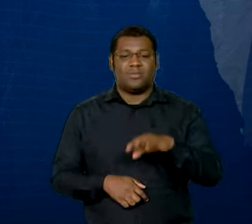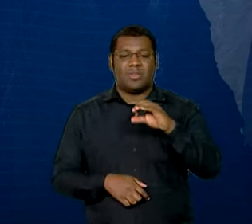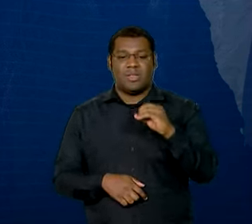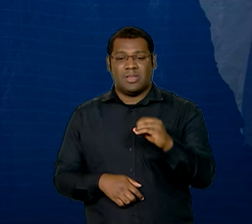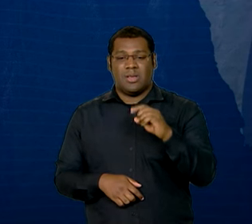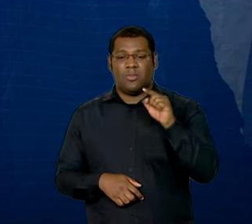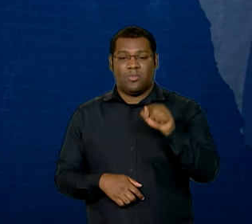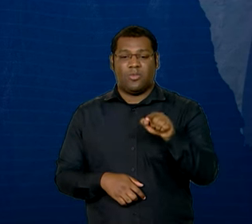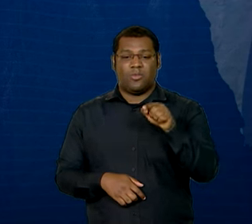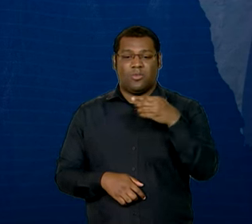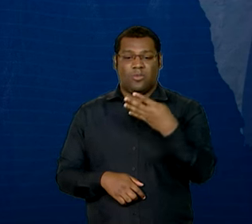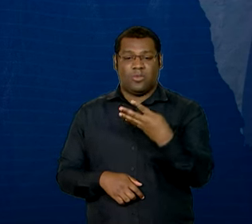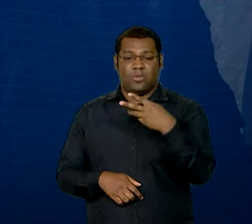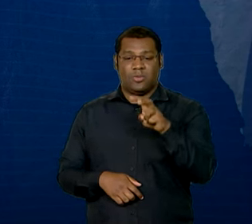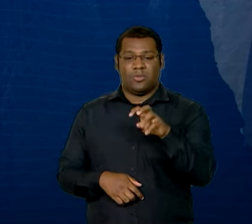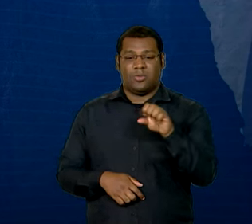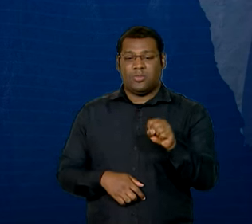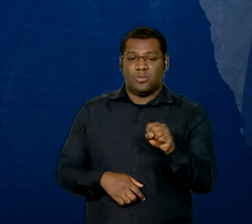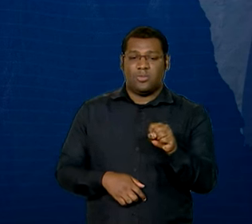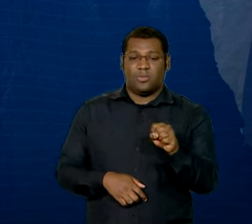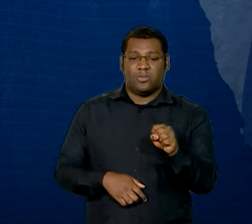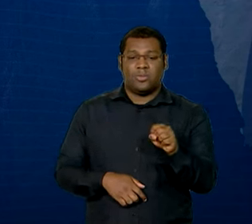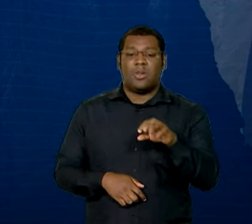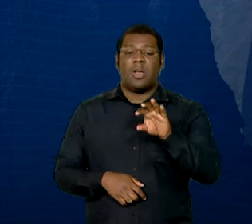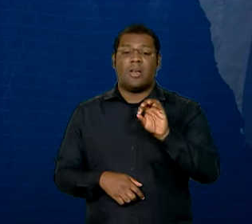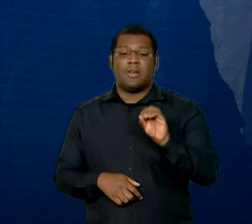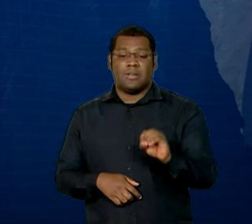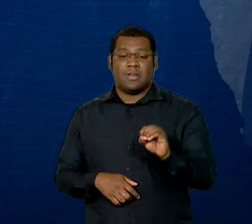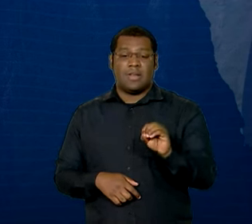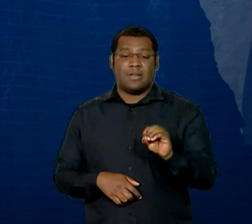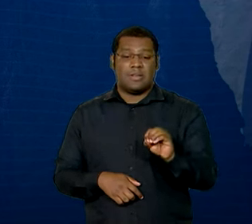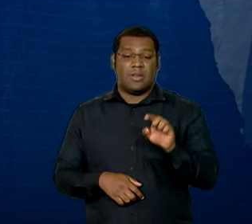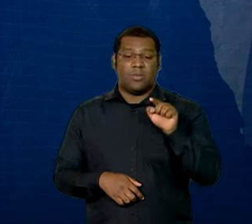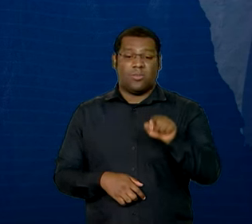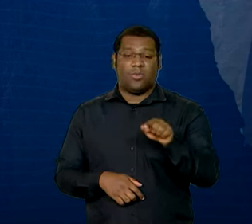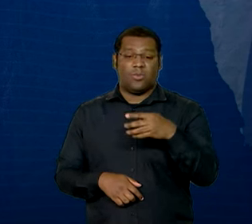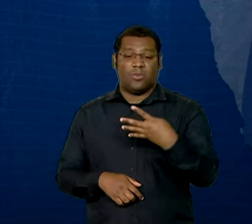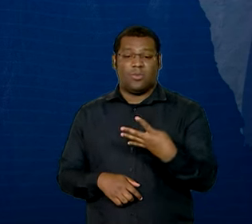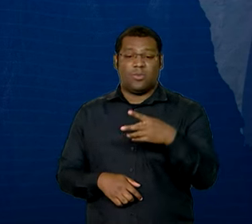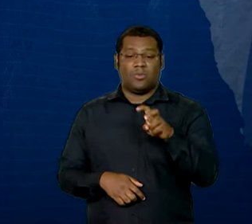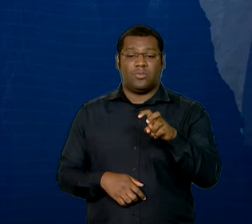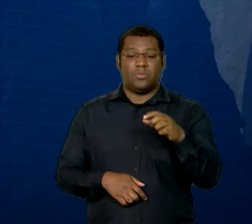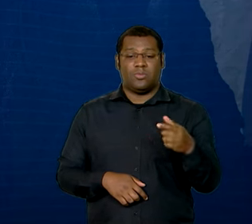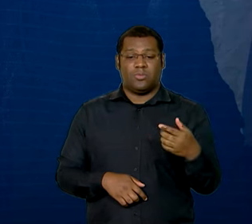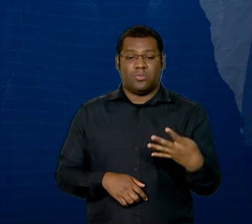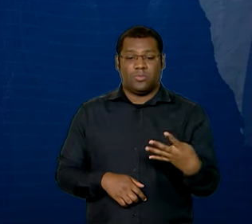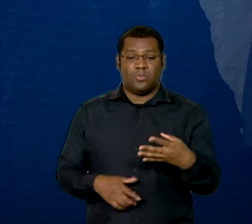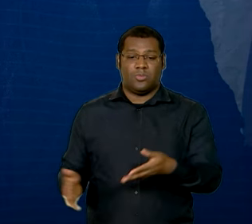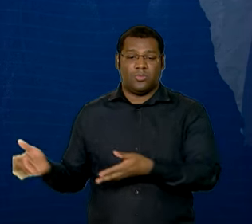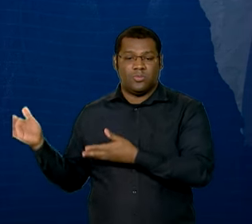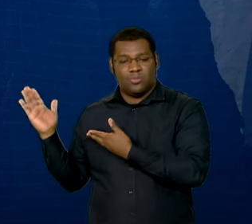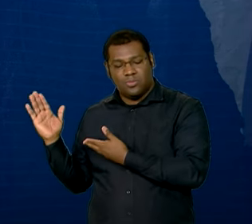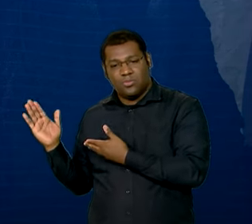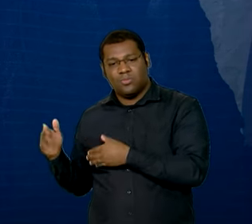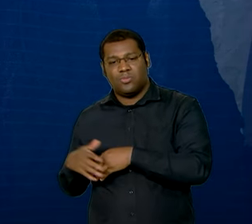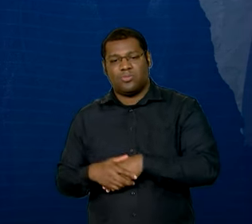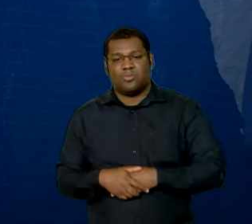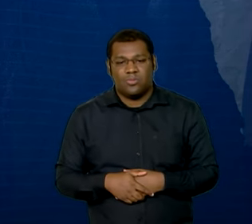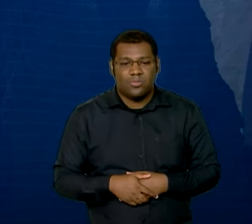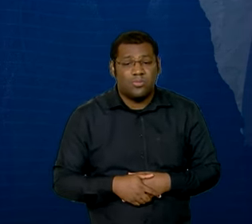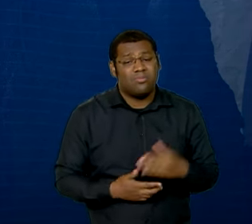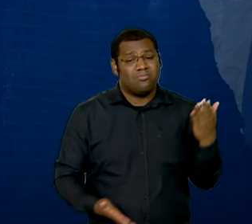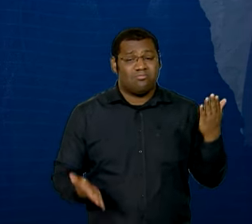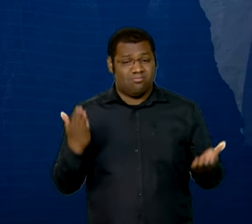,458 para 0,454. A média nacional manteve-se